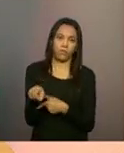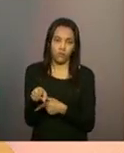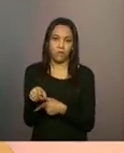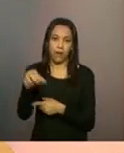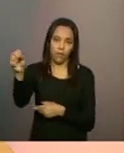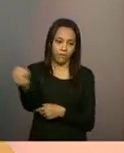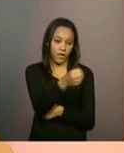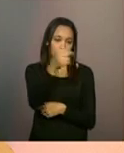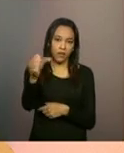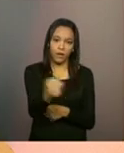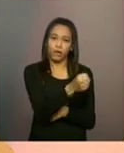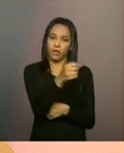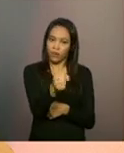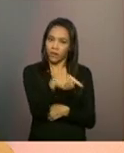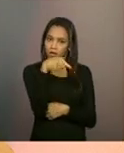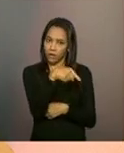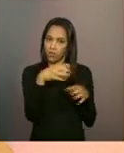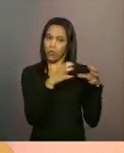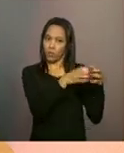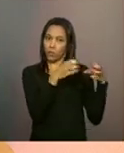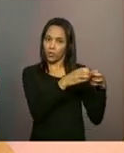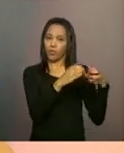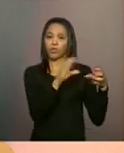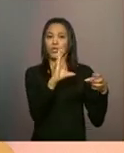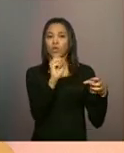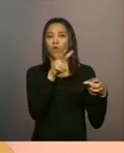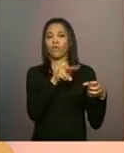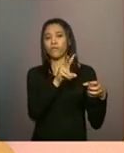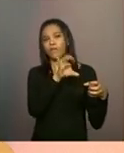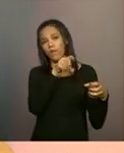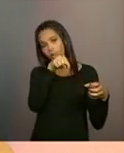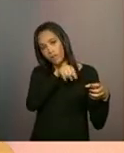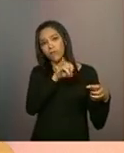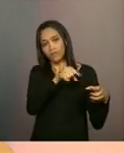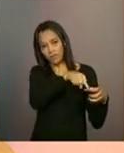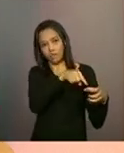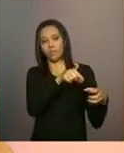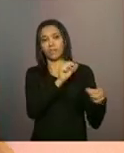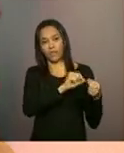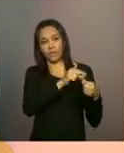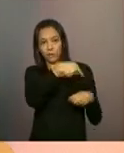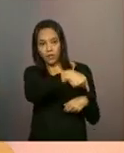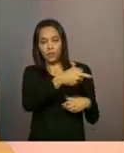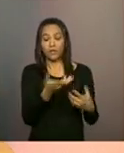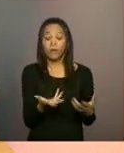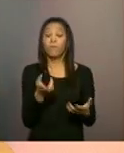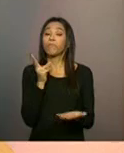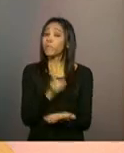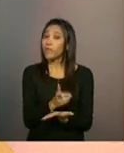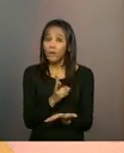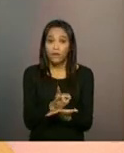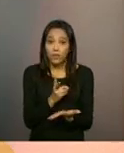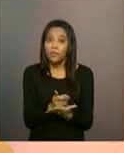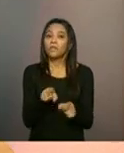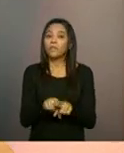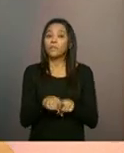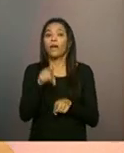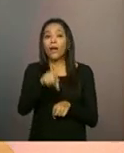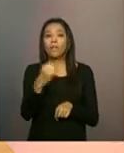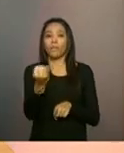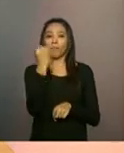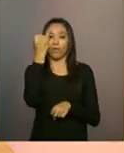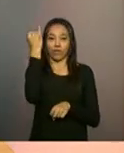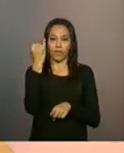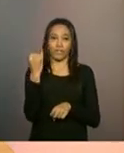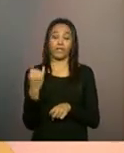para ser encaminhado para essa entidade ou para esse serviço que está sendo executado. E da mesma forma, é importante que essa entidade tenha